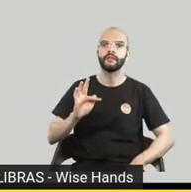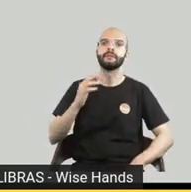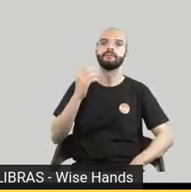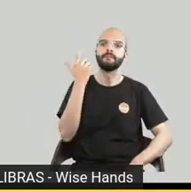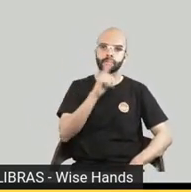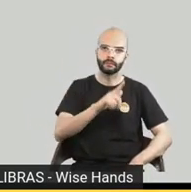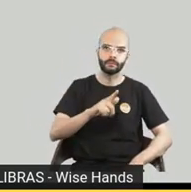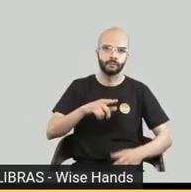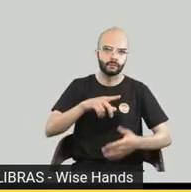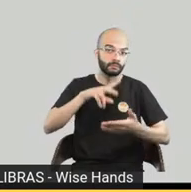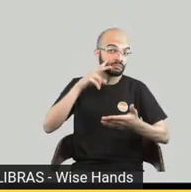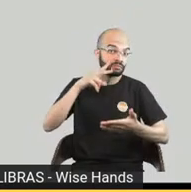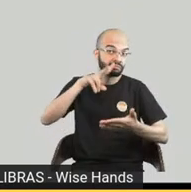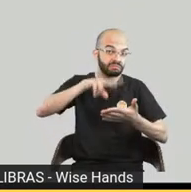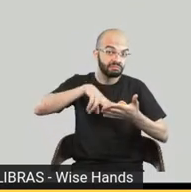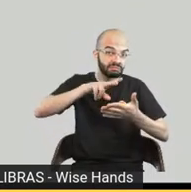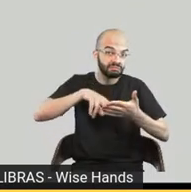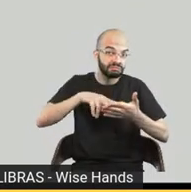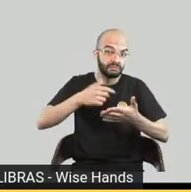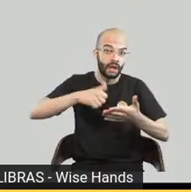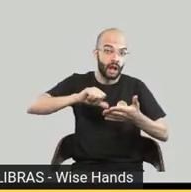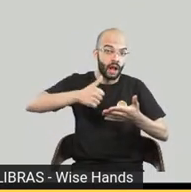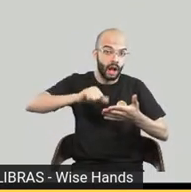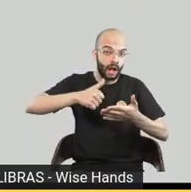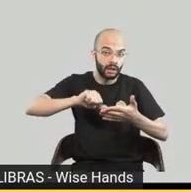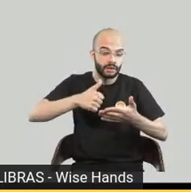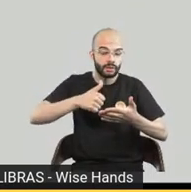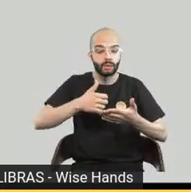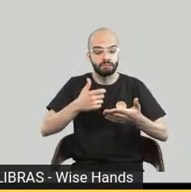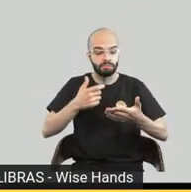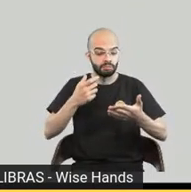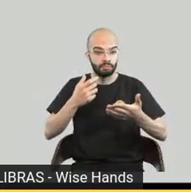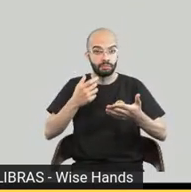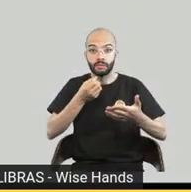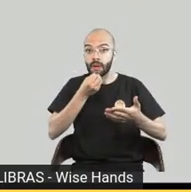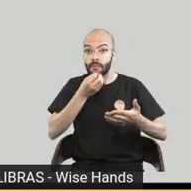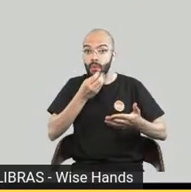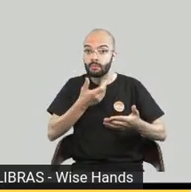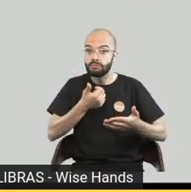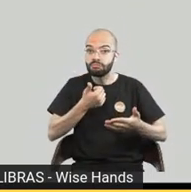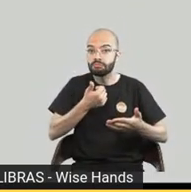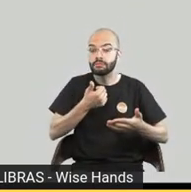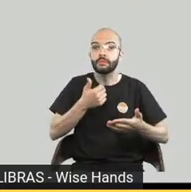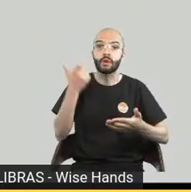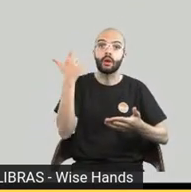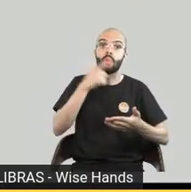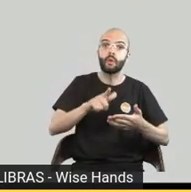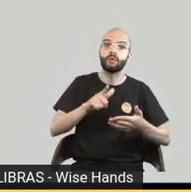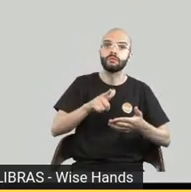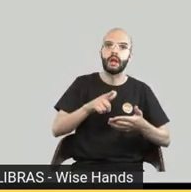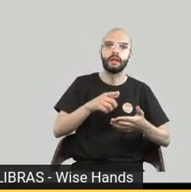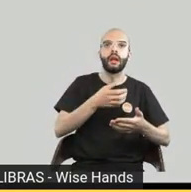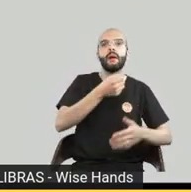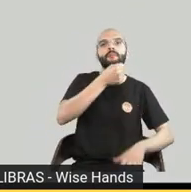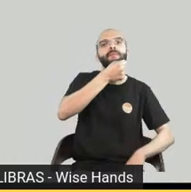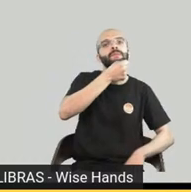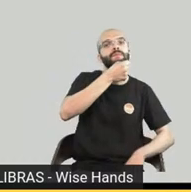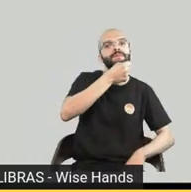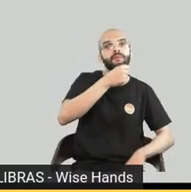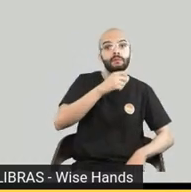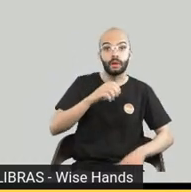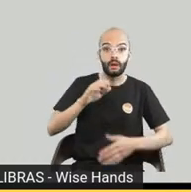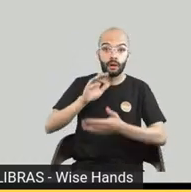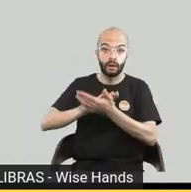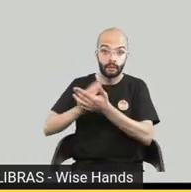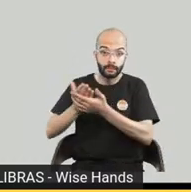nesse caso onde a gente fez esse slbook ele foi gravado por um locutor e aí os intérpretes